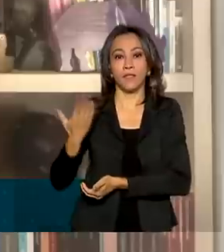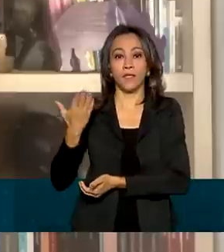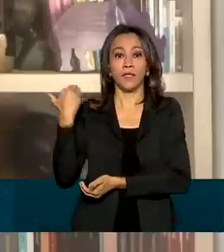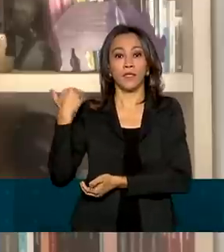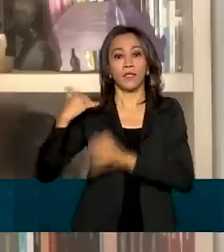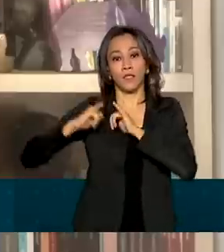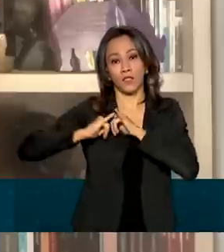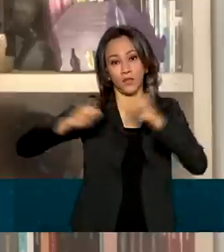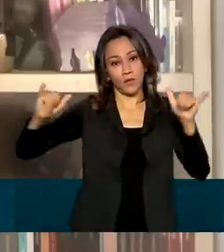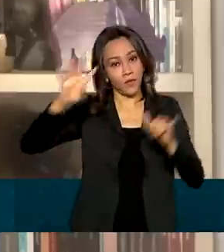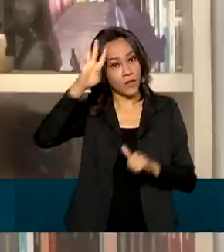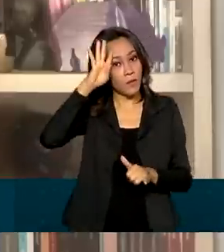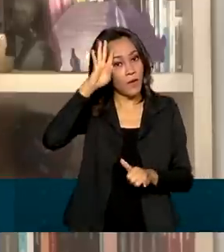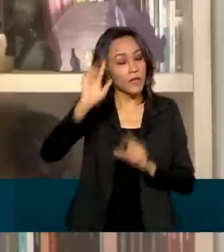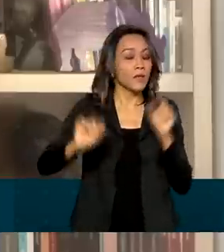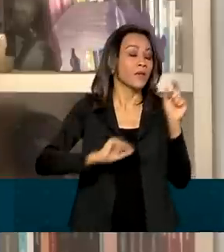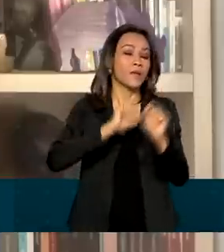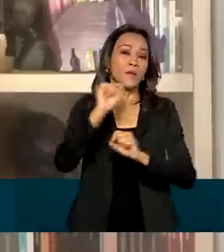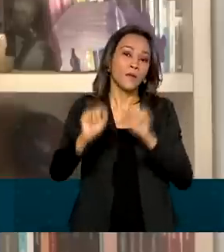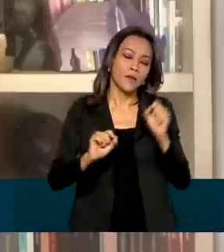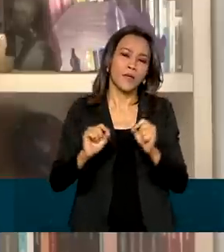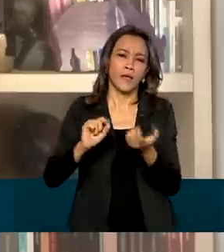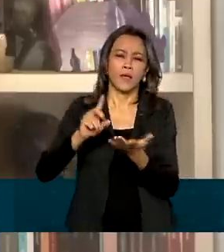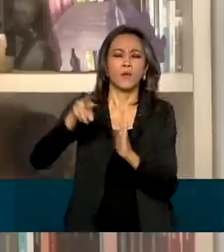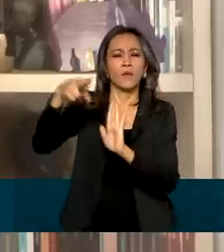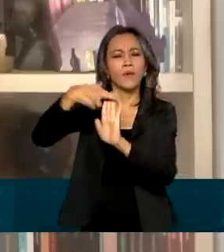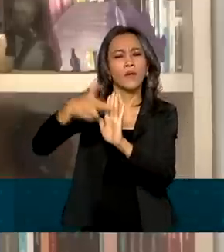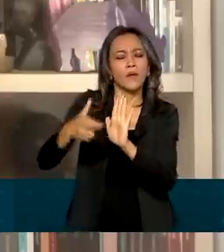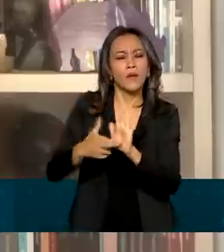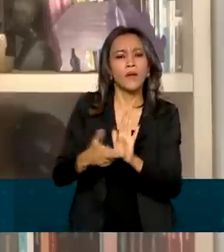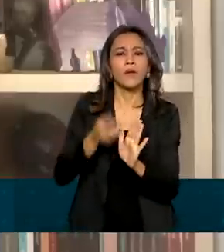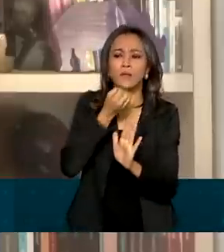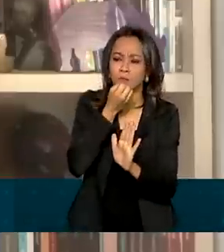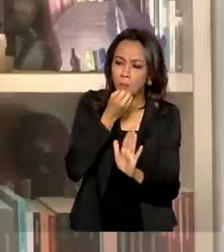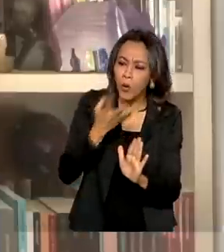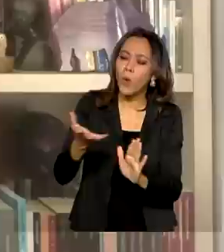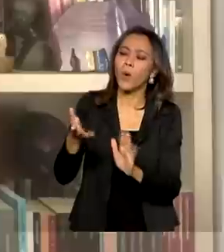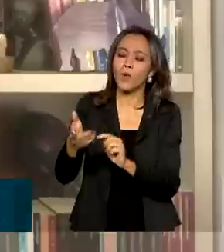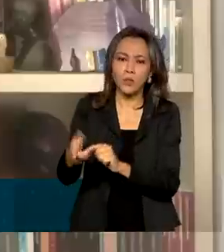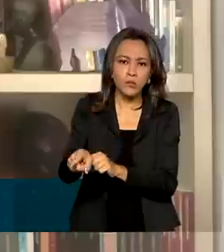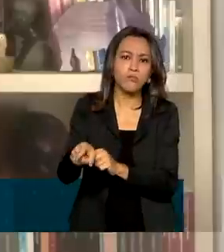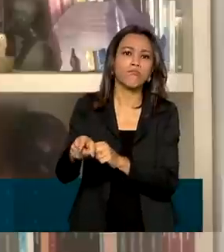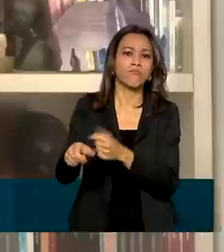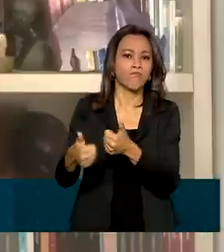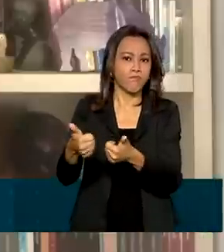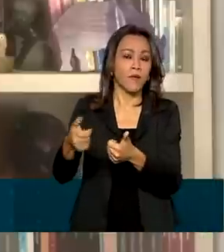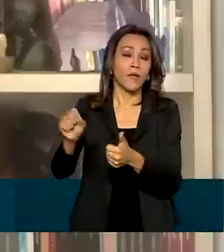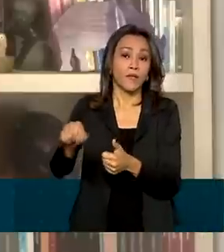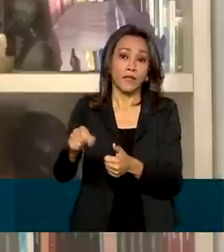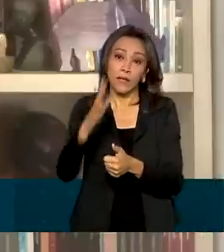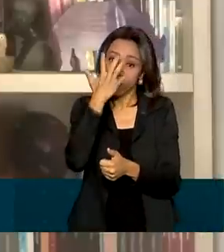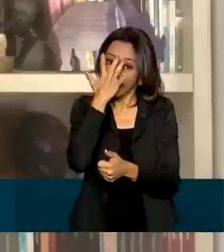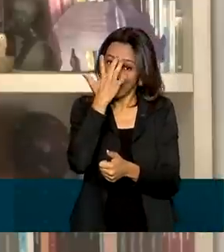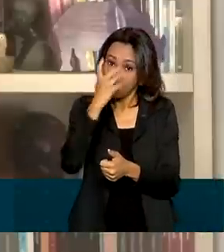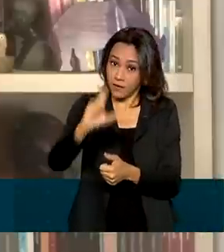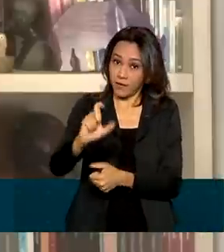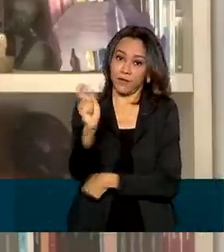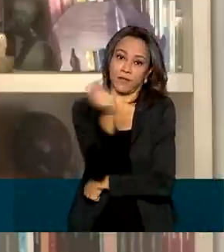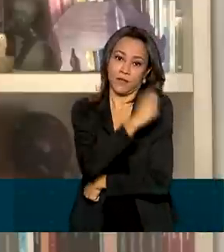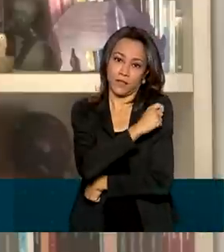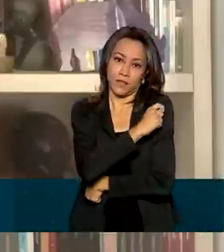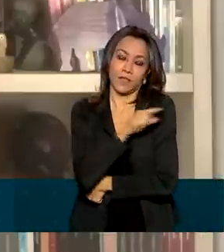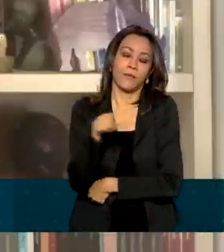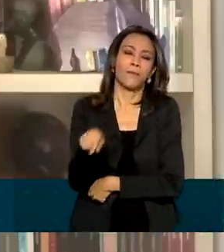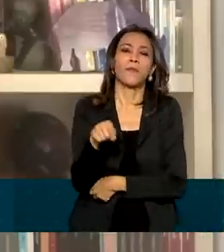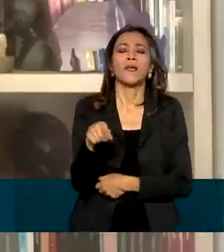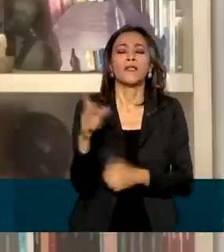certificação de boas práticas de fabricação do laboratório indiano responsável pela vacina Covaxin. O certificado